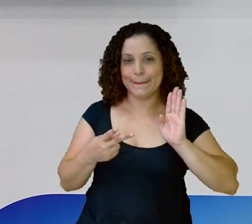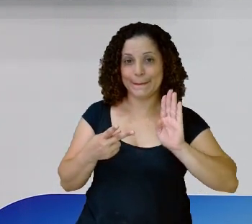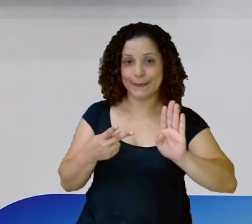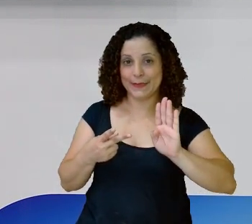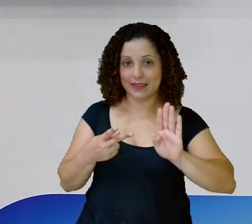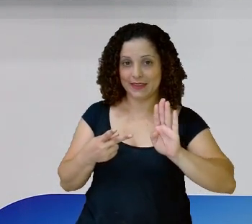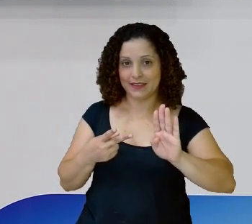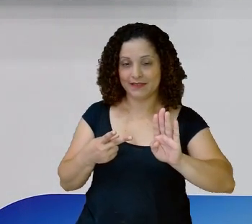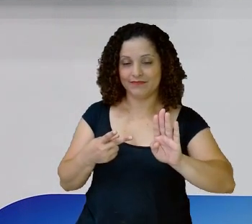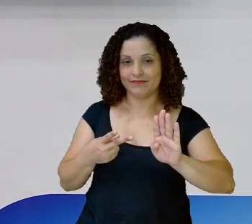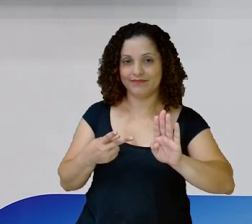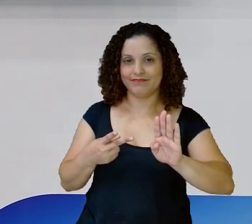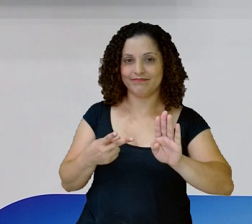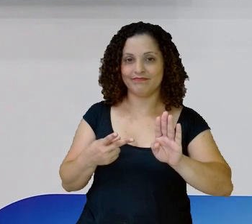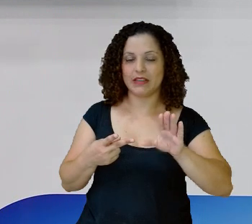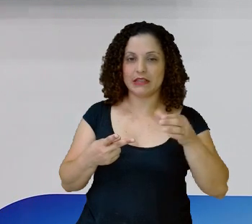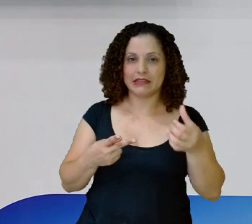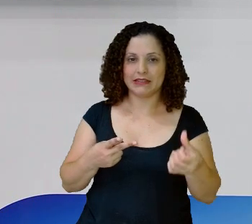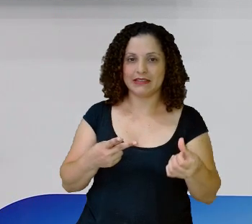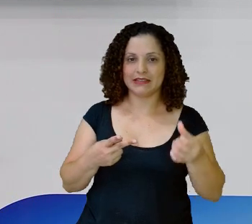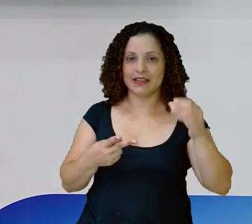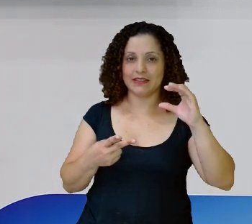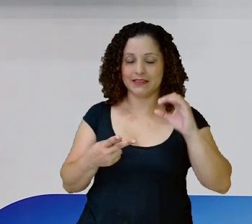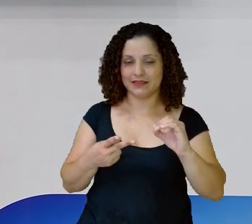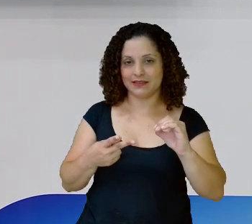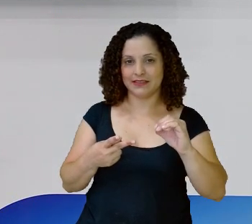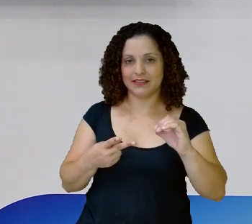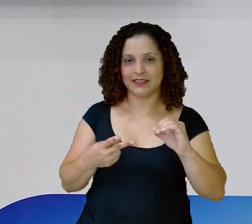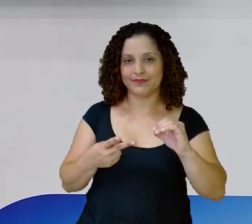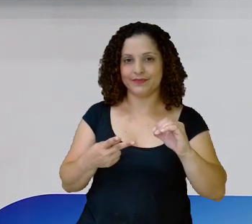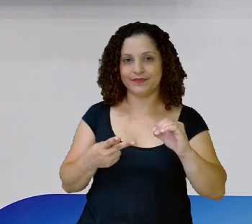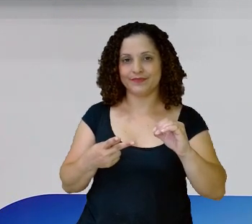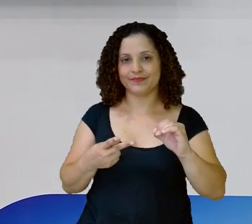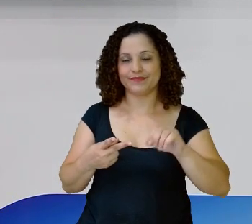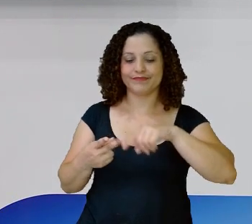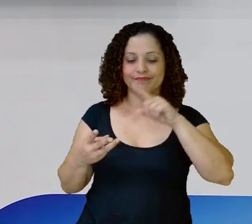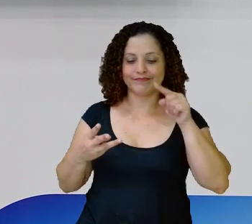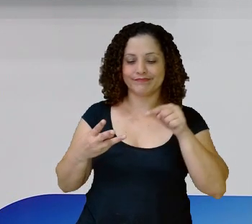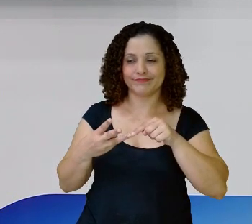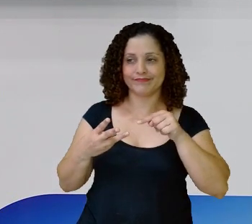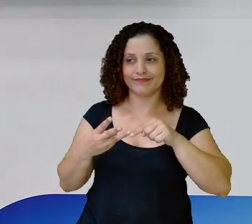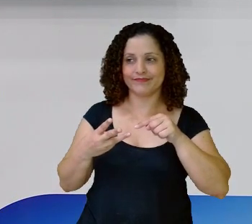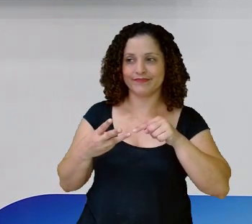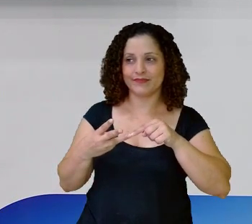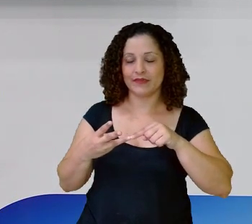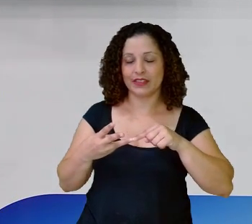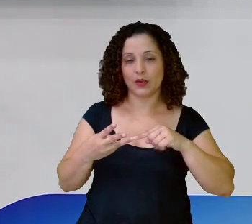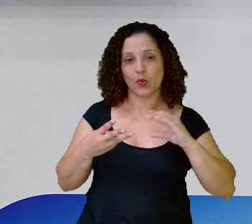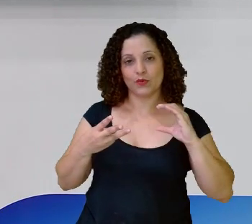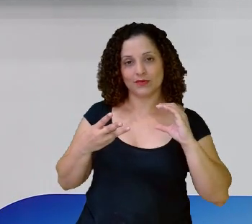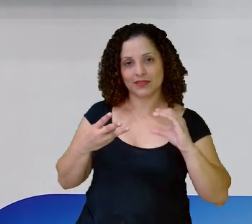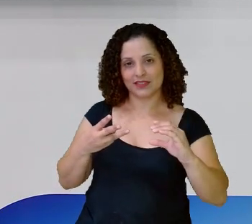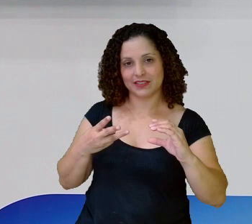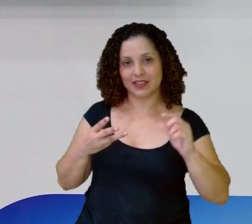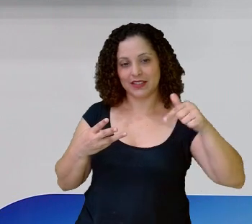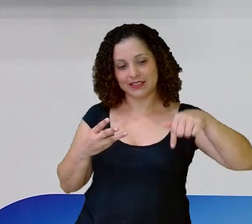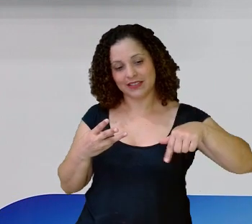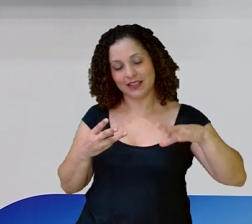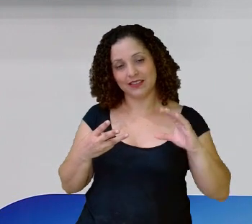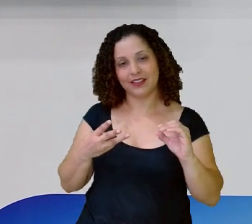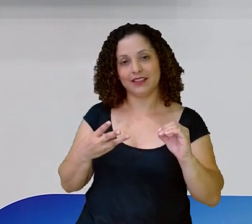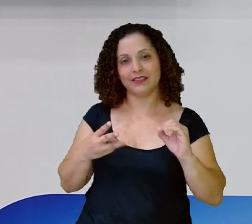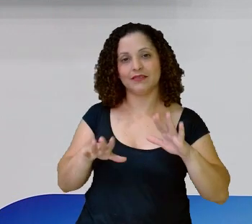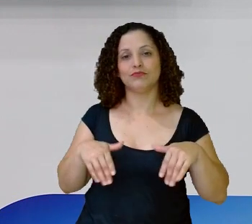Está mais perto De 50? Será que ele Está mais perto De 60? Ou ele Está mais perto De